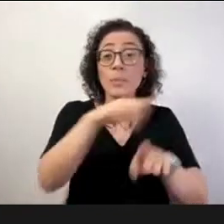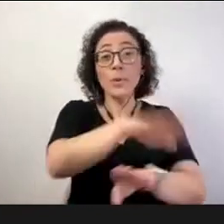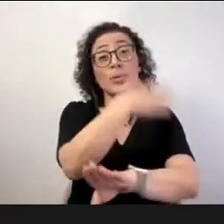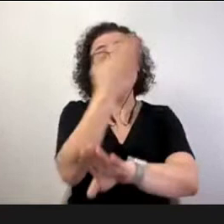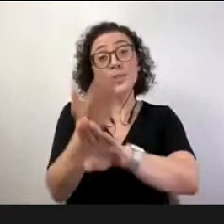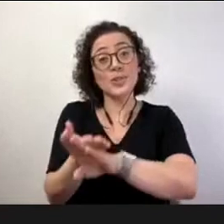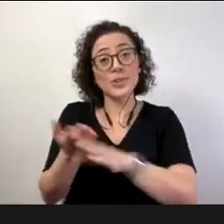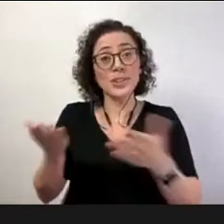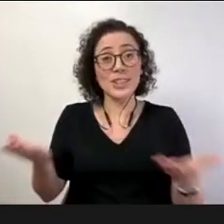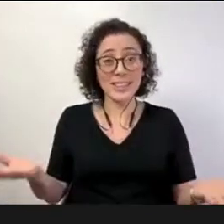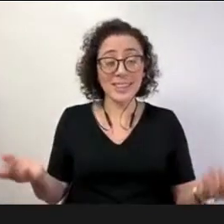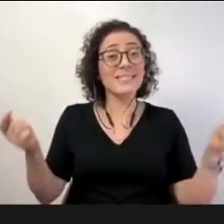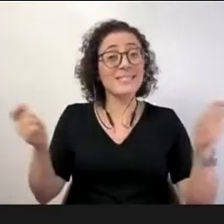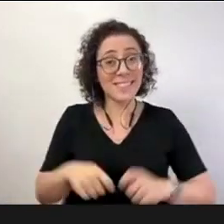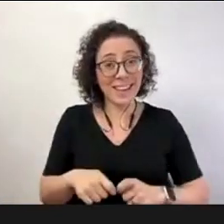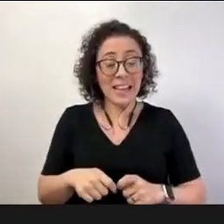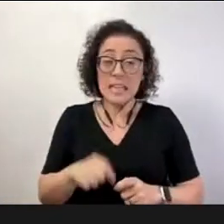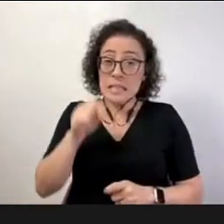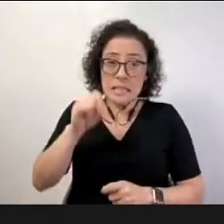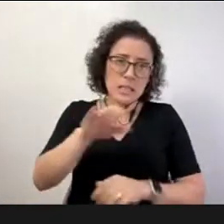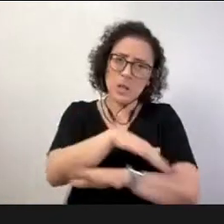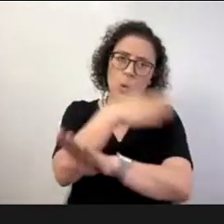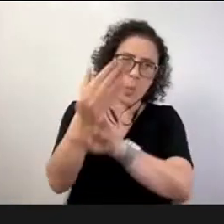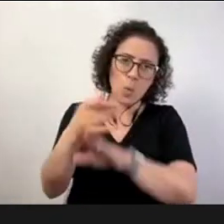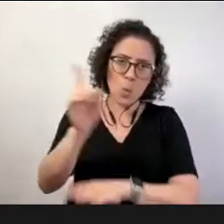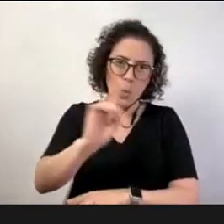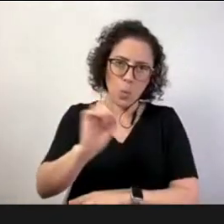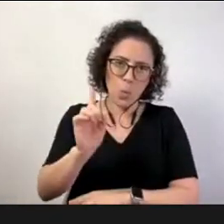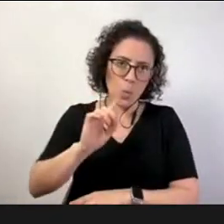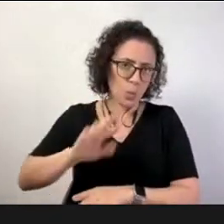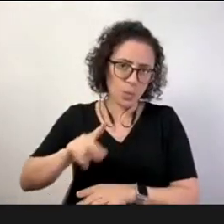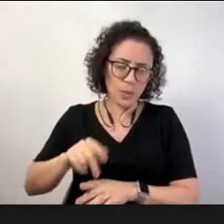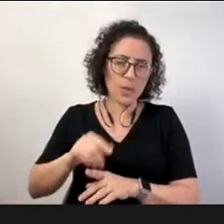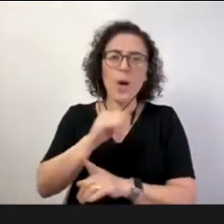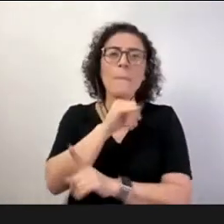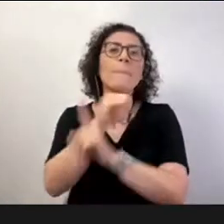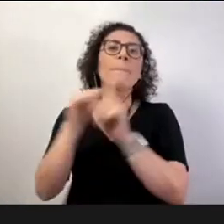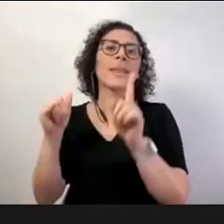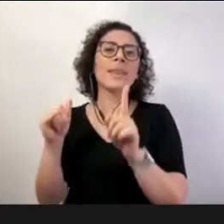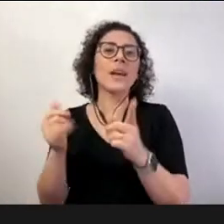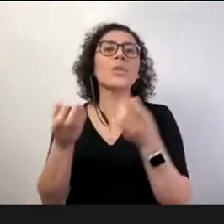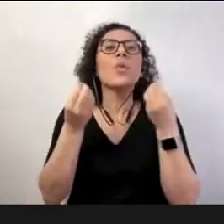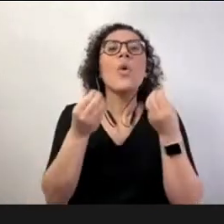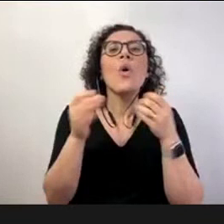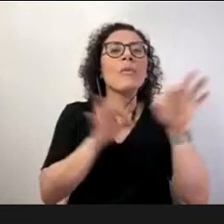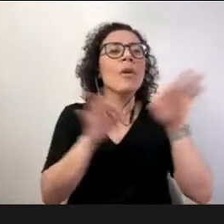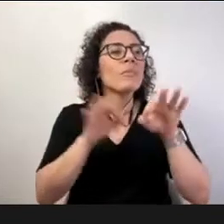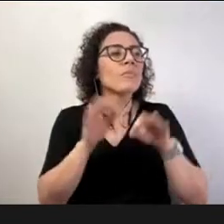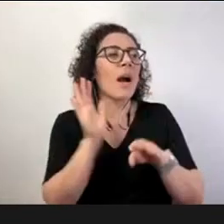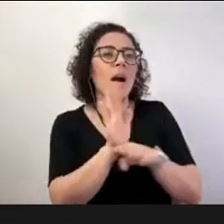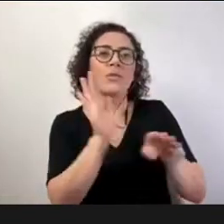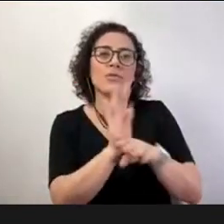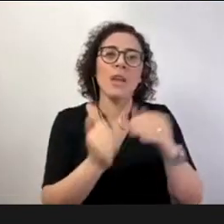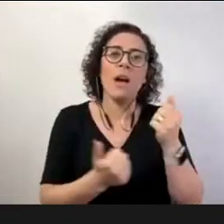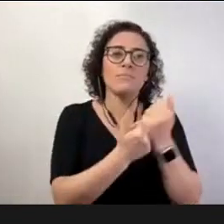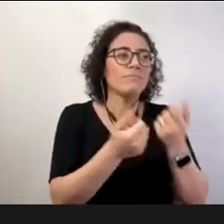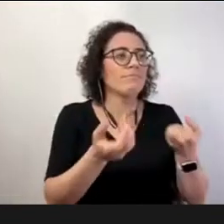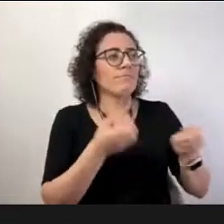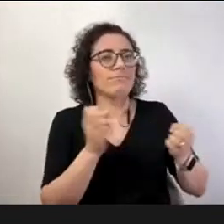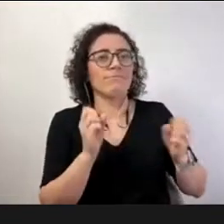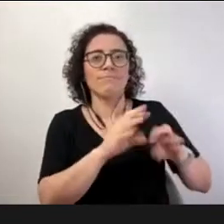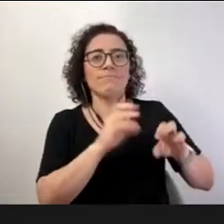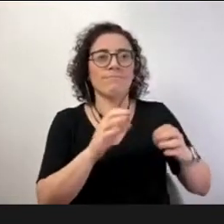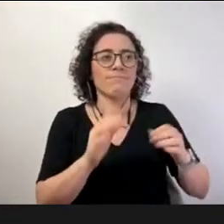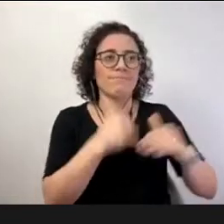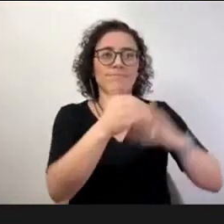não conseguiria fazer e por isto é tão importante nós pensarmos nas políticas públicas na grande escola